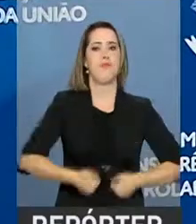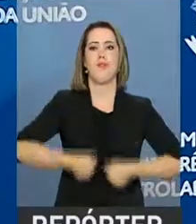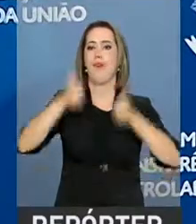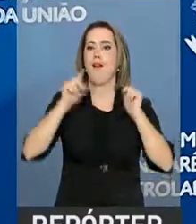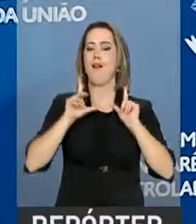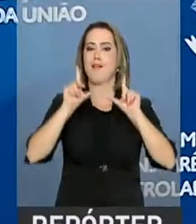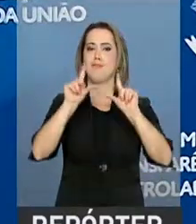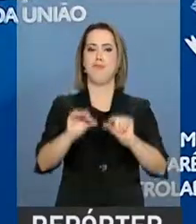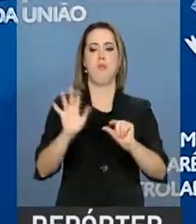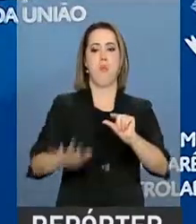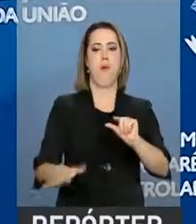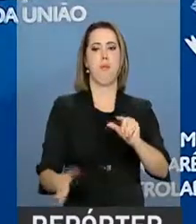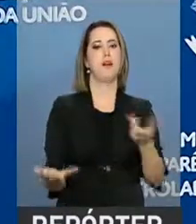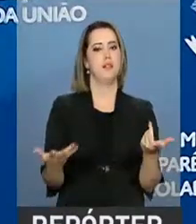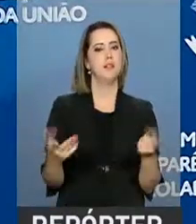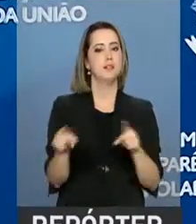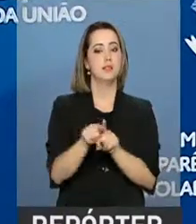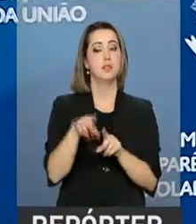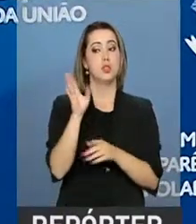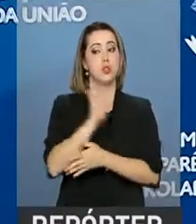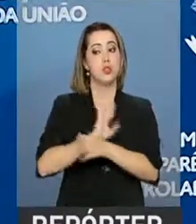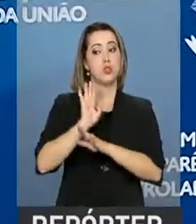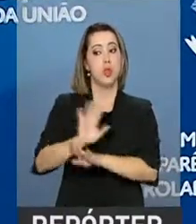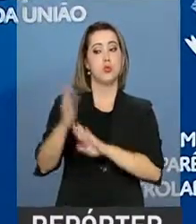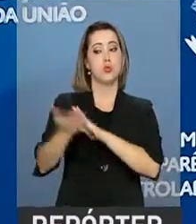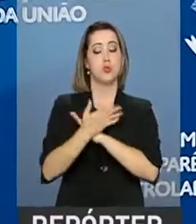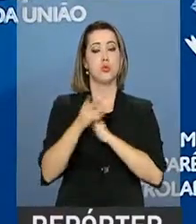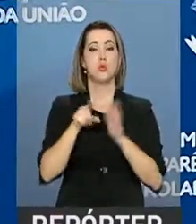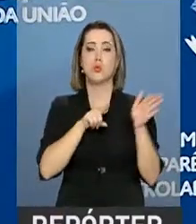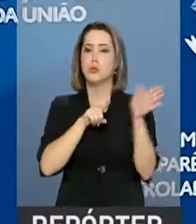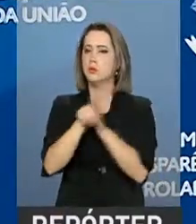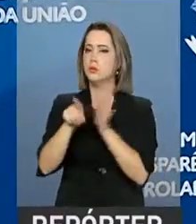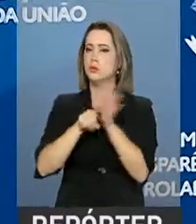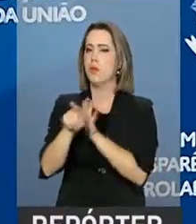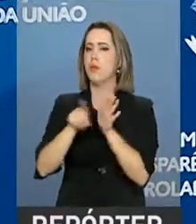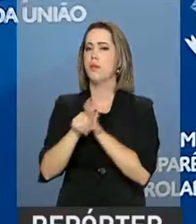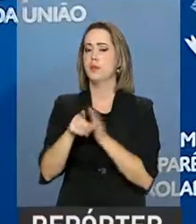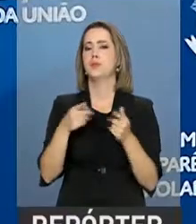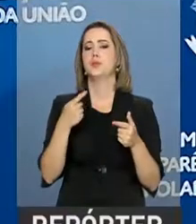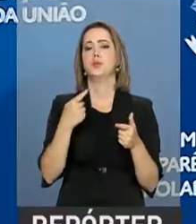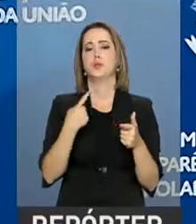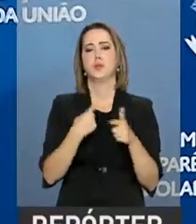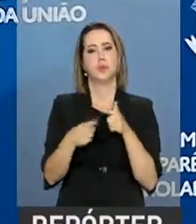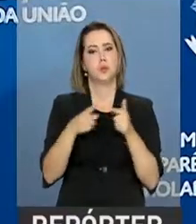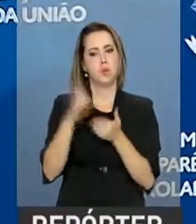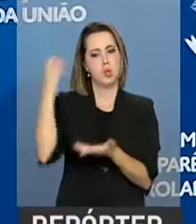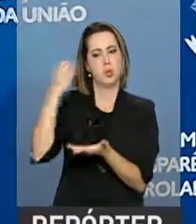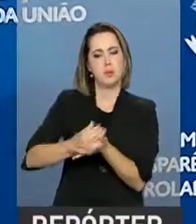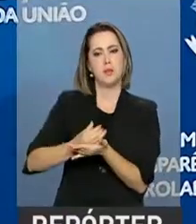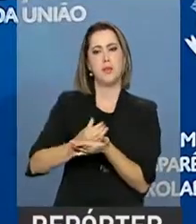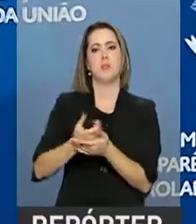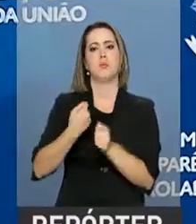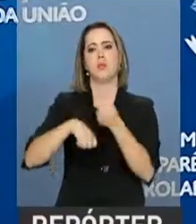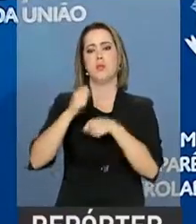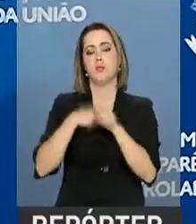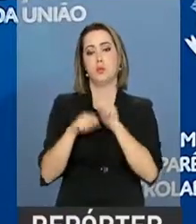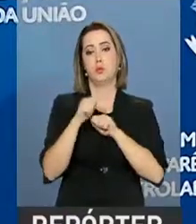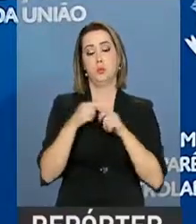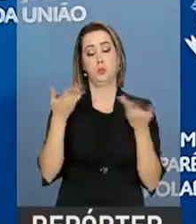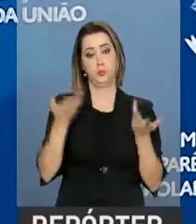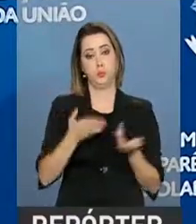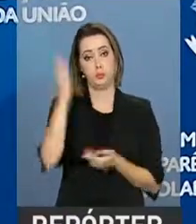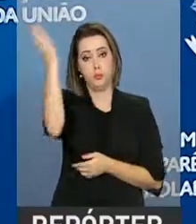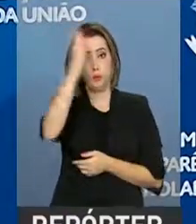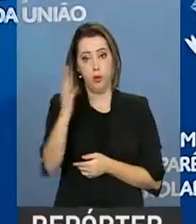oneroso de cooperação na investigação dos ilícitos econômicos. O que muitos países se ressentem, o Brasil